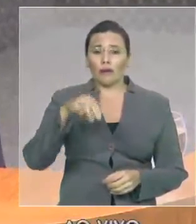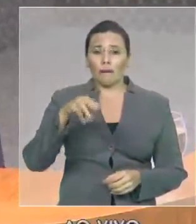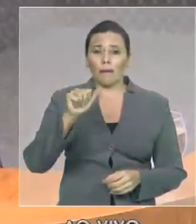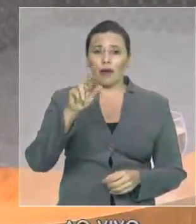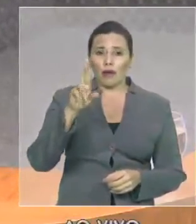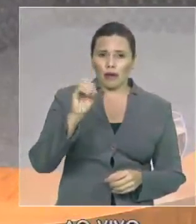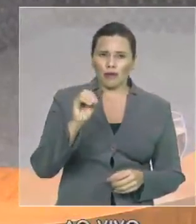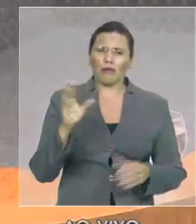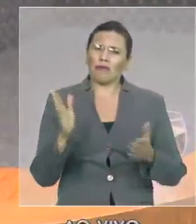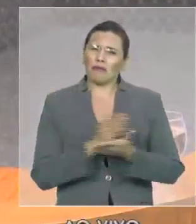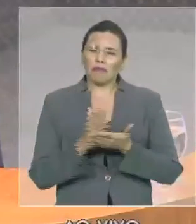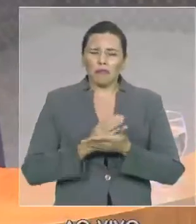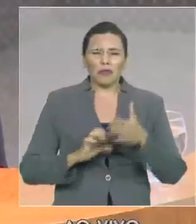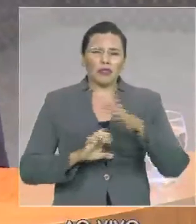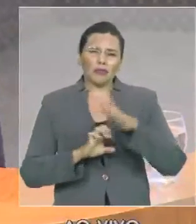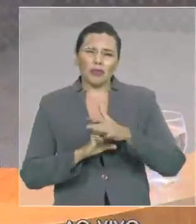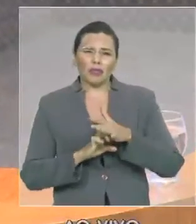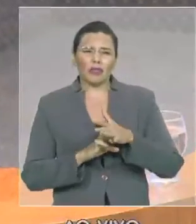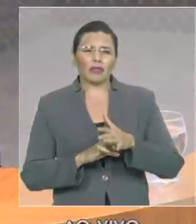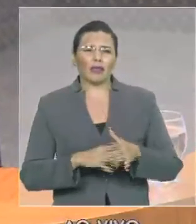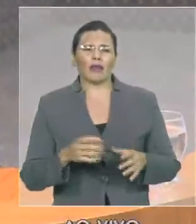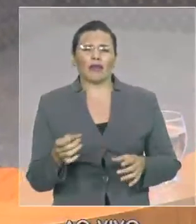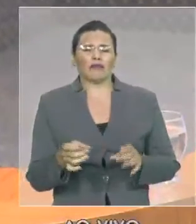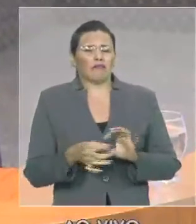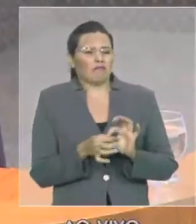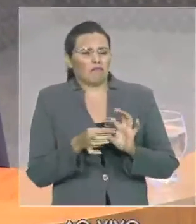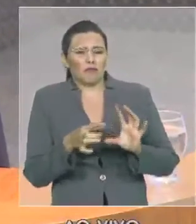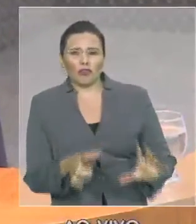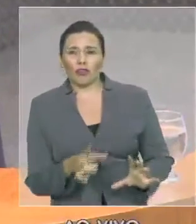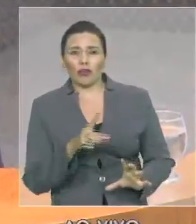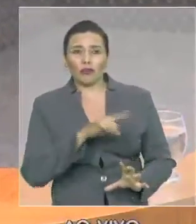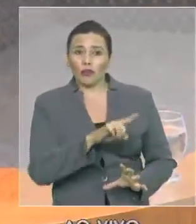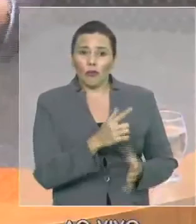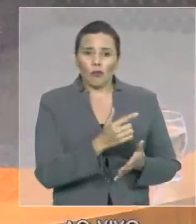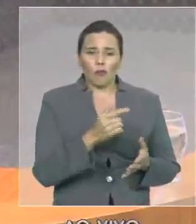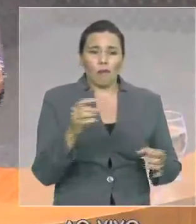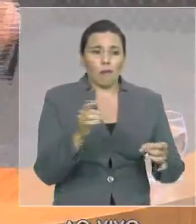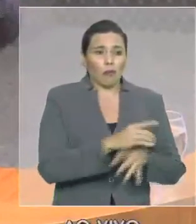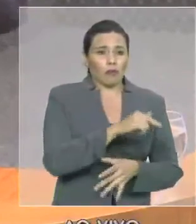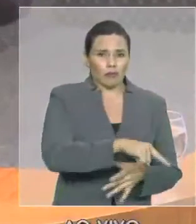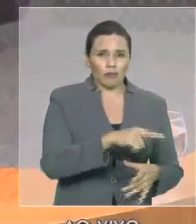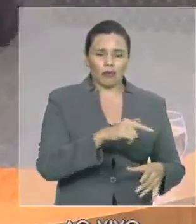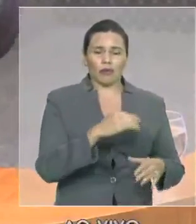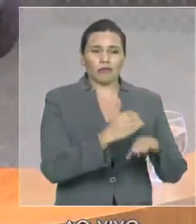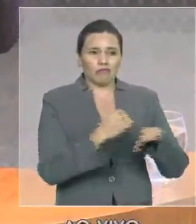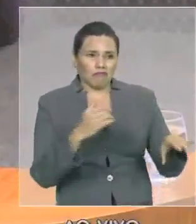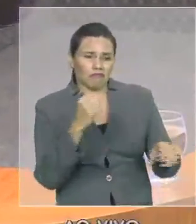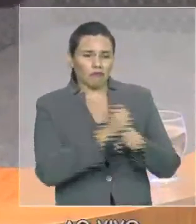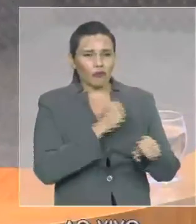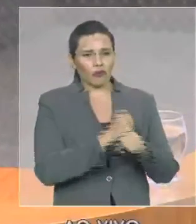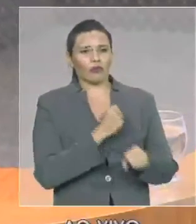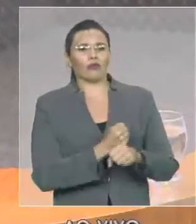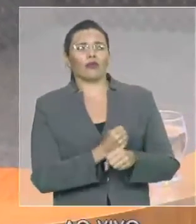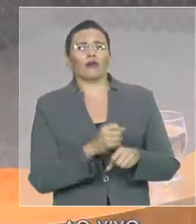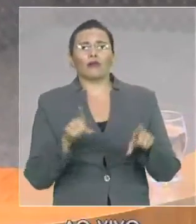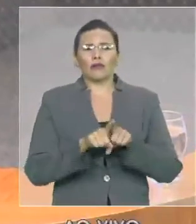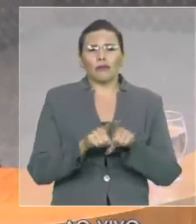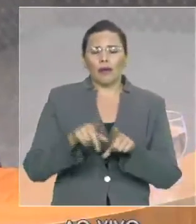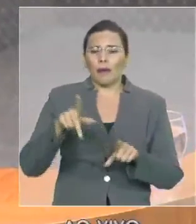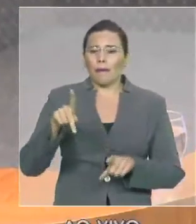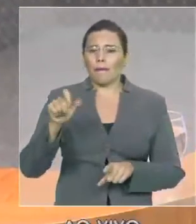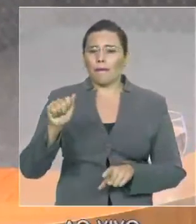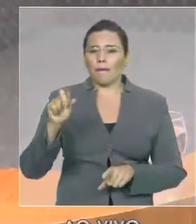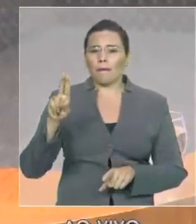tivemos que chamar a segunda colocada as obras já foram retomadas assim como a estrada de Paulino Neves a Barreirinhas que são